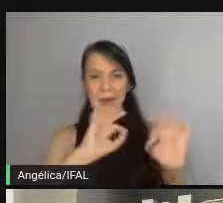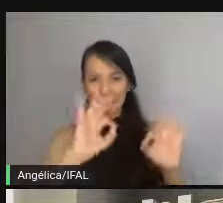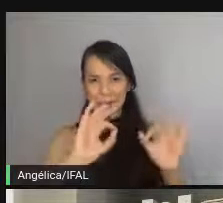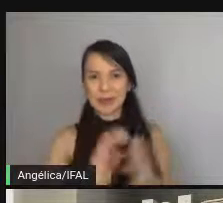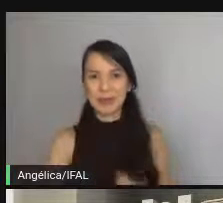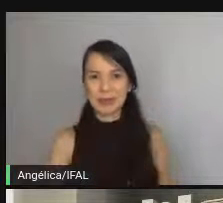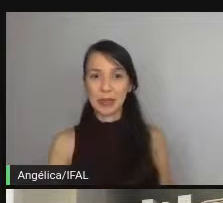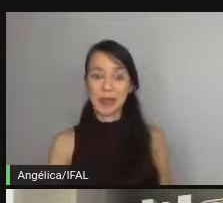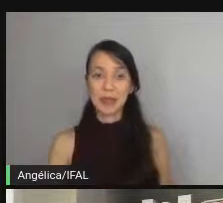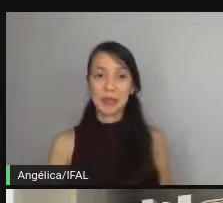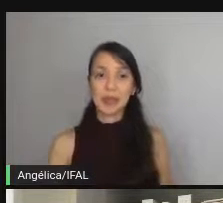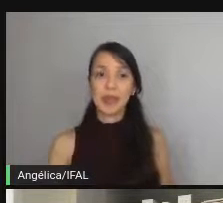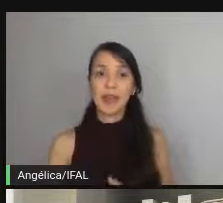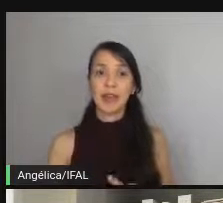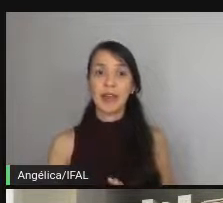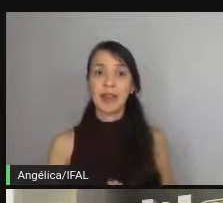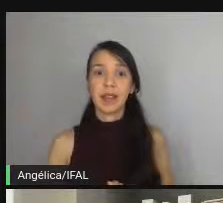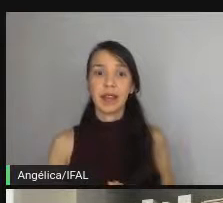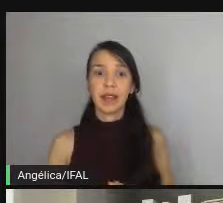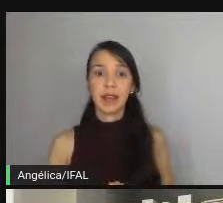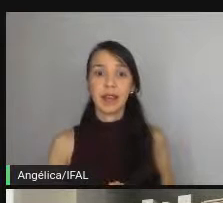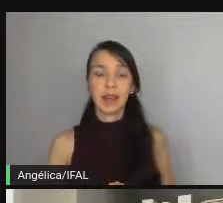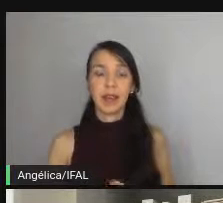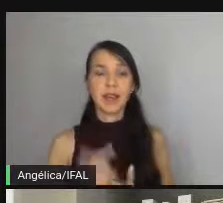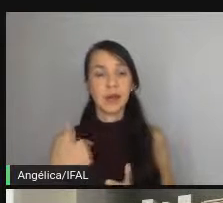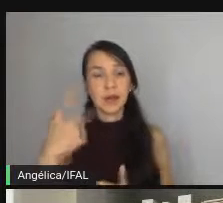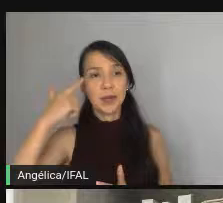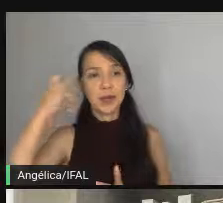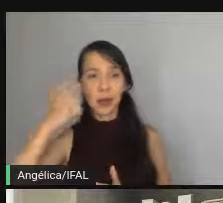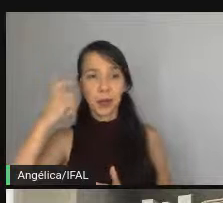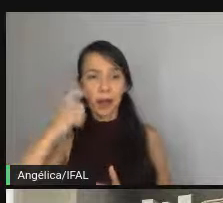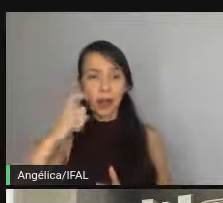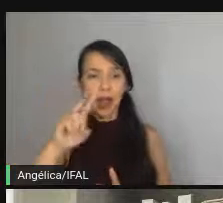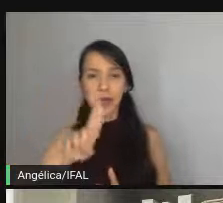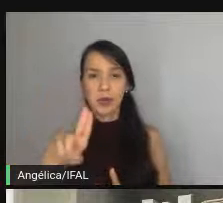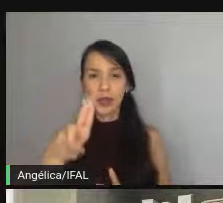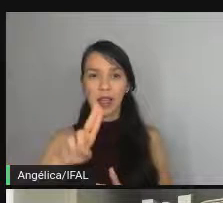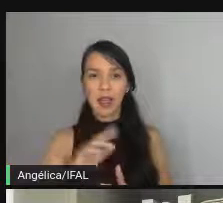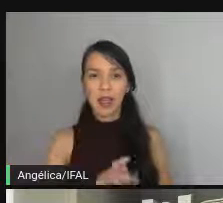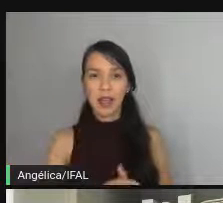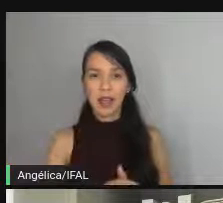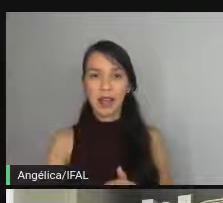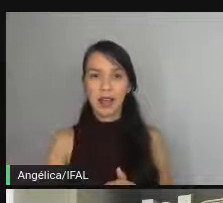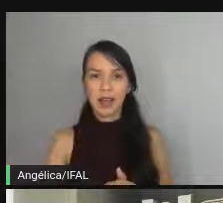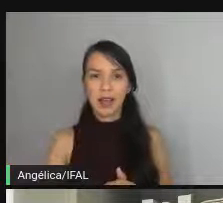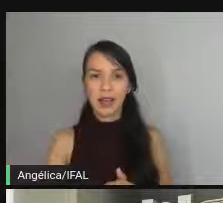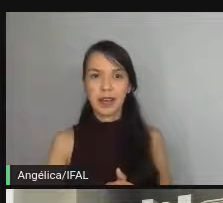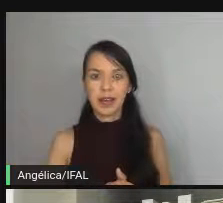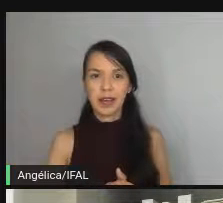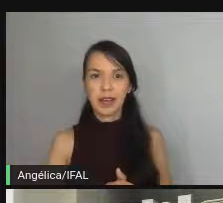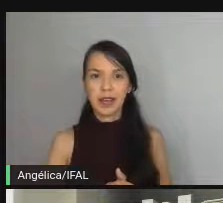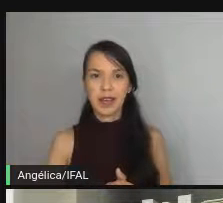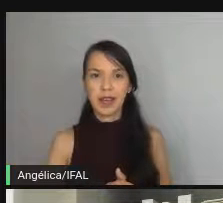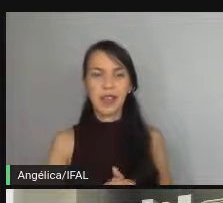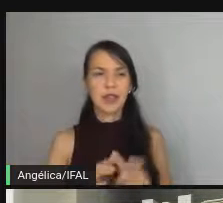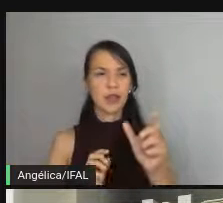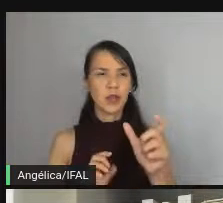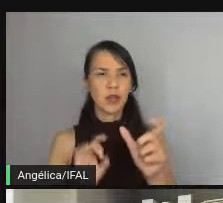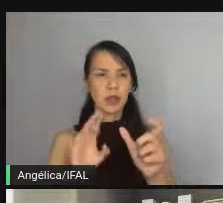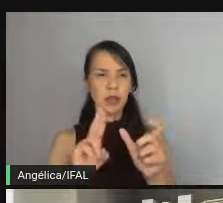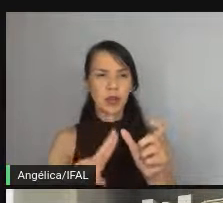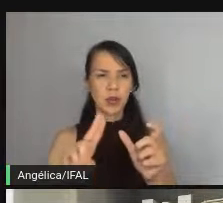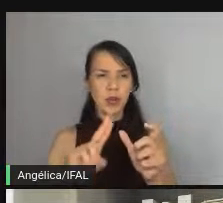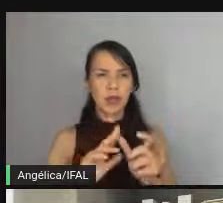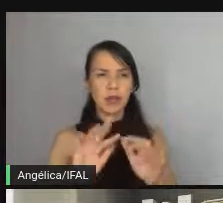primeira coisa que a vai fazer eu resolvi não me preocupar muito em usar frameworks acho que tô usando só a parte bem